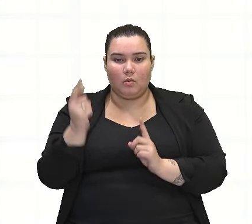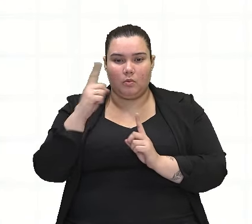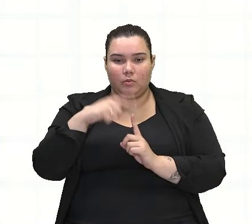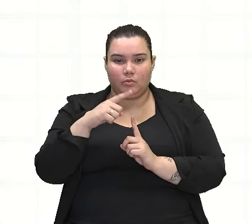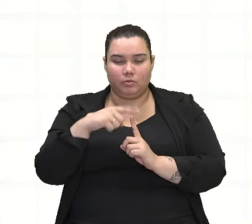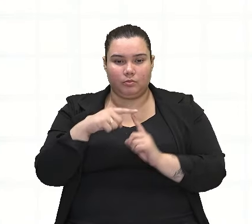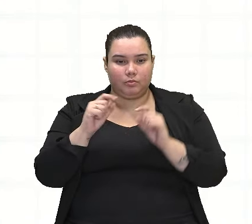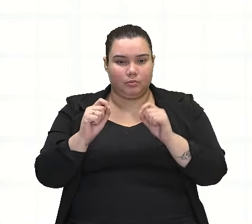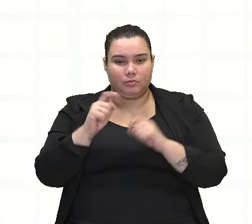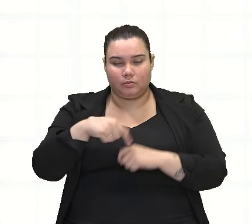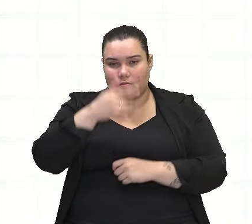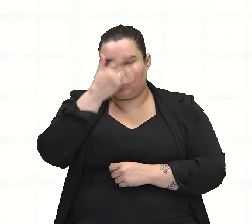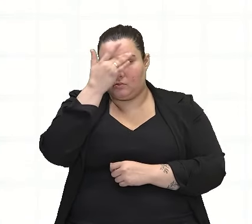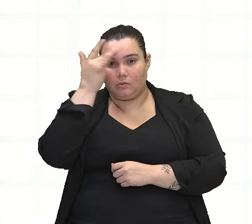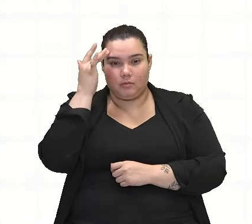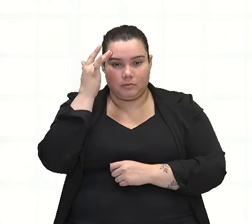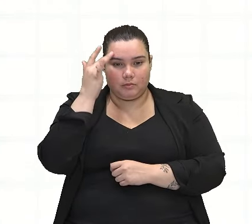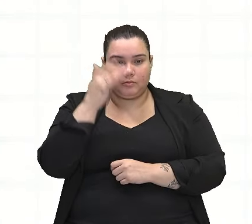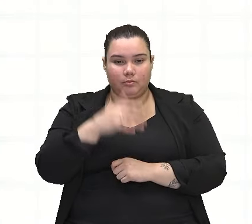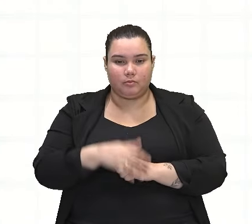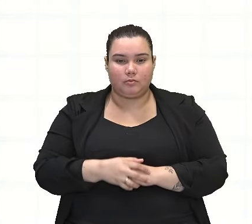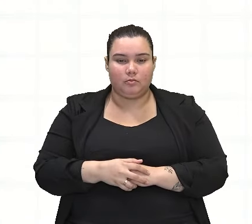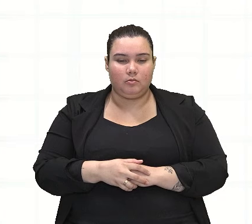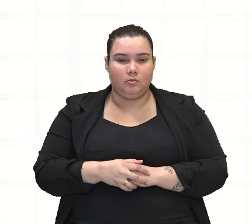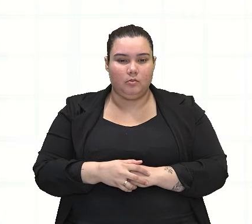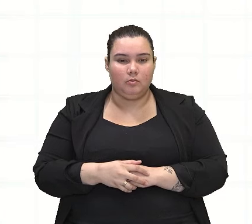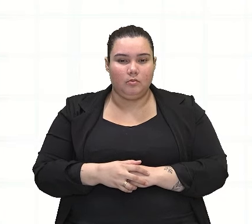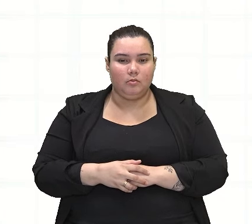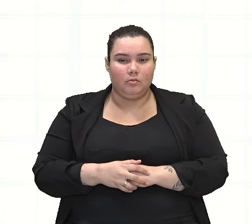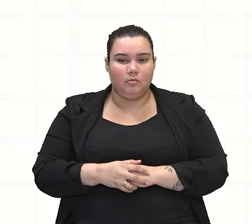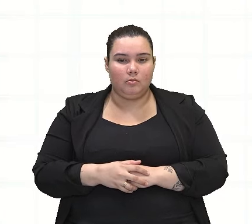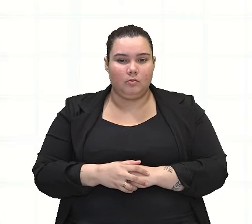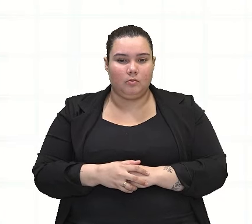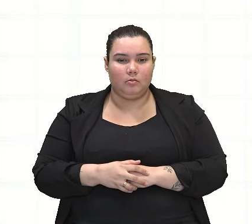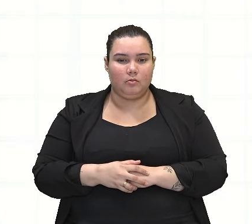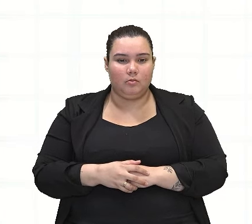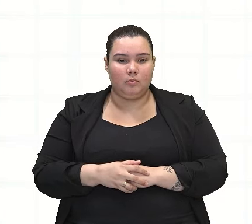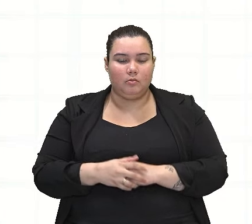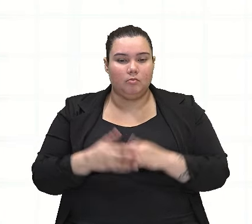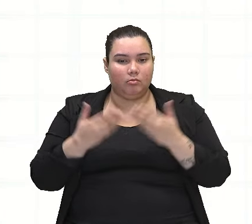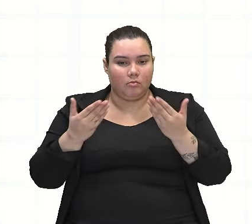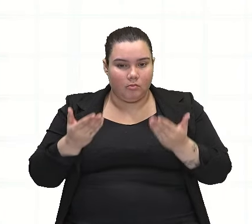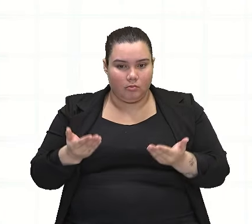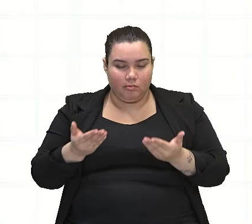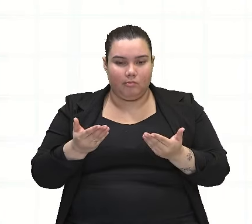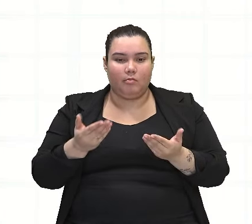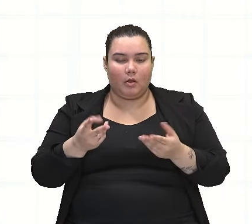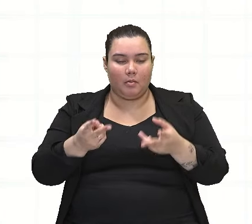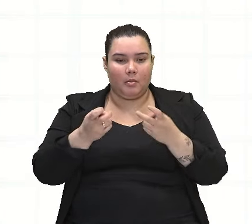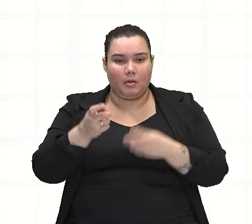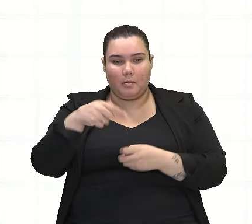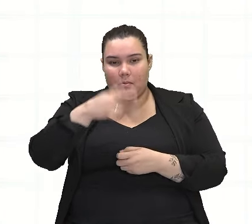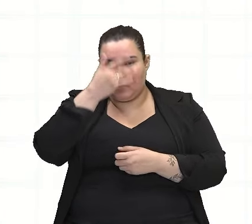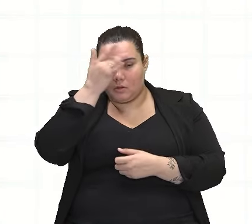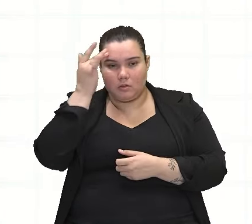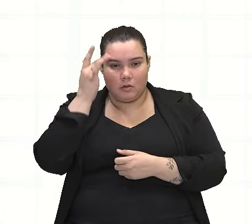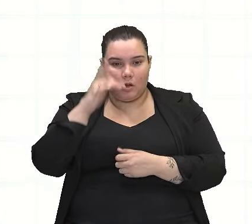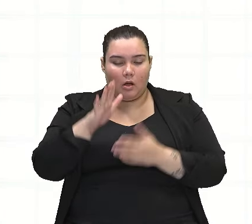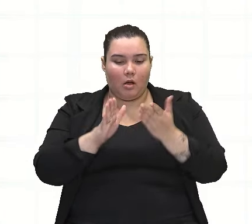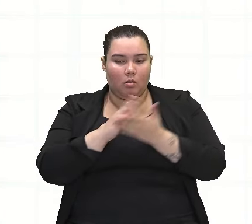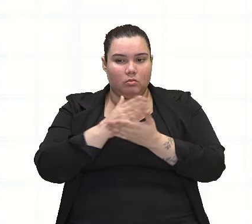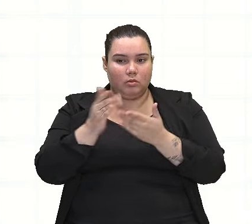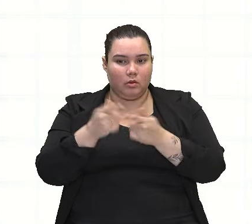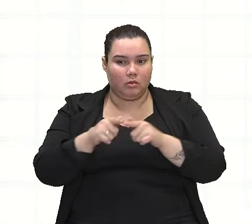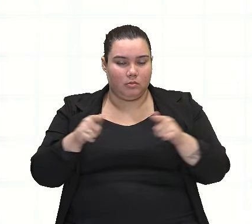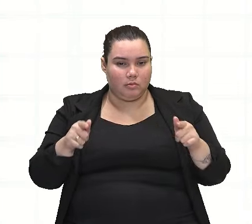é a de pessoa, gente. Então, observem que quando a gente fala de pessoa, a gente tem que observar aqui algumas questões gramaticais.